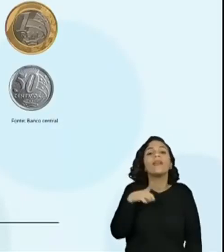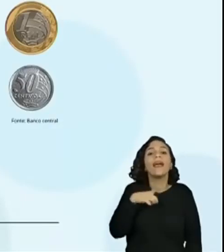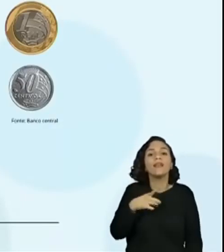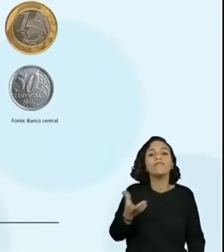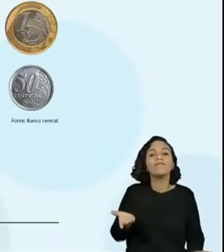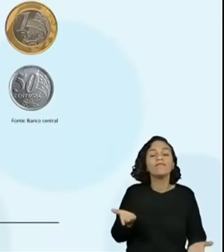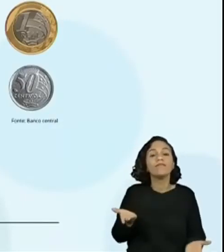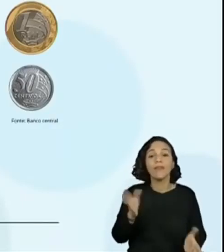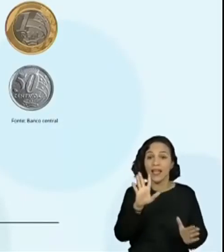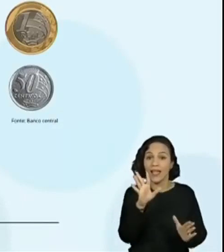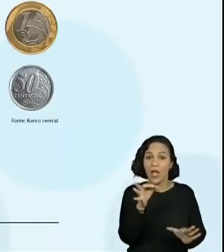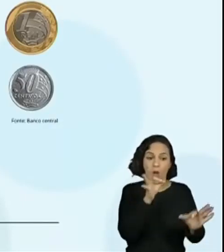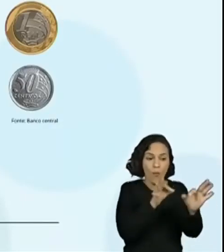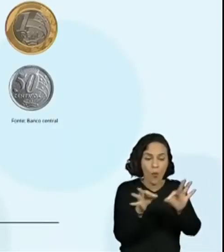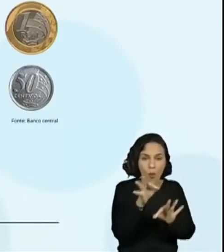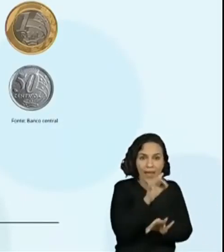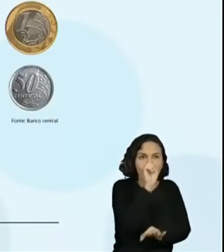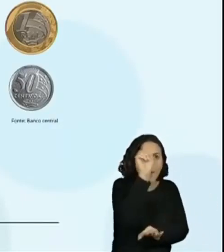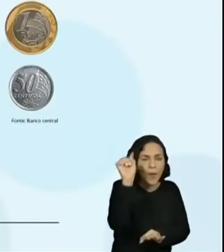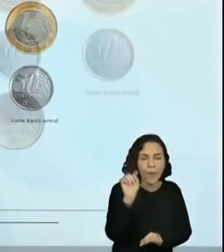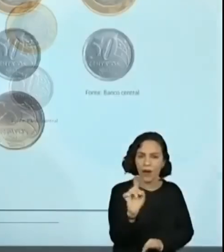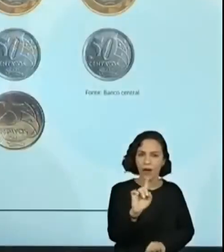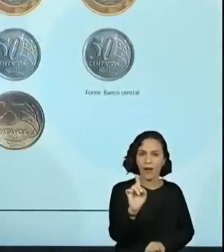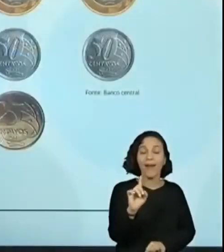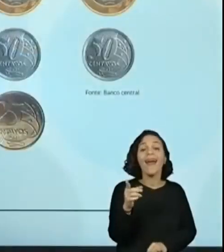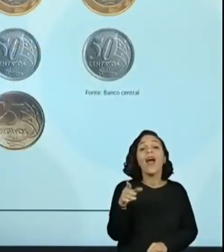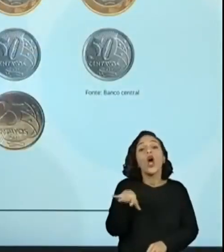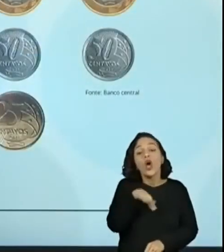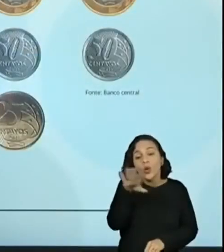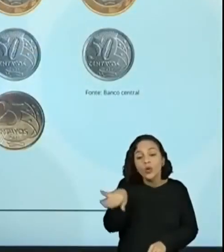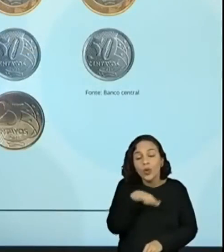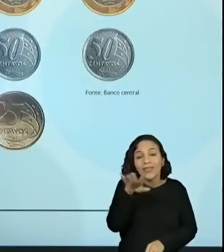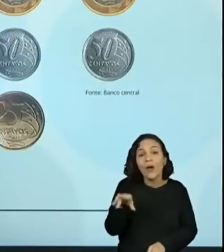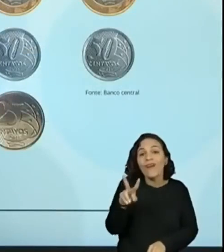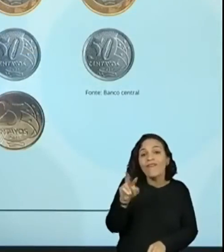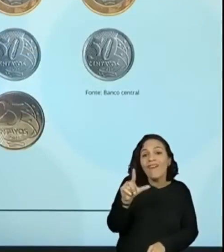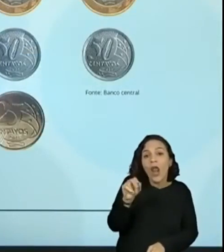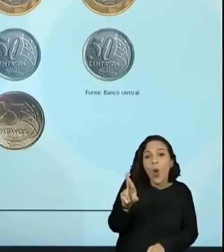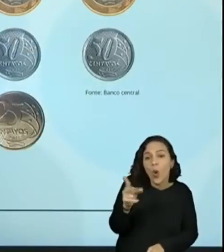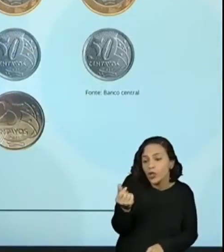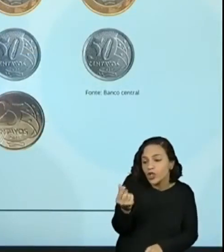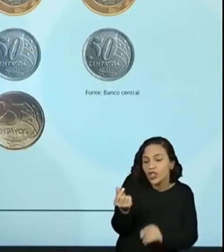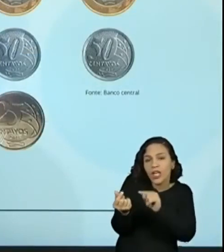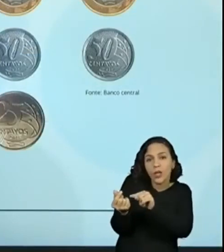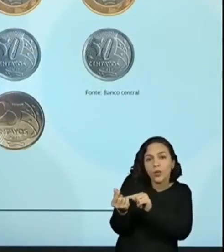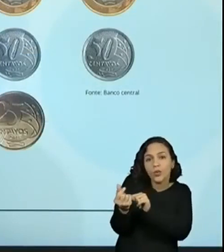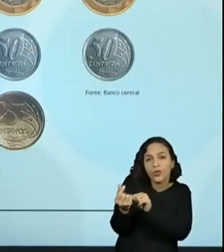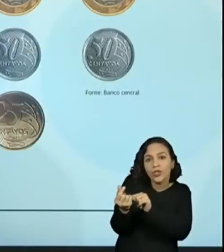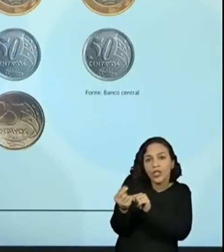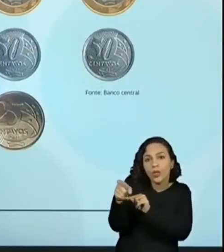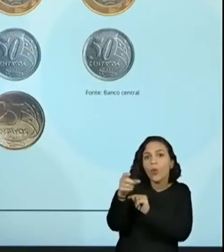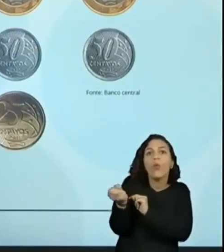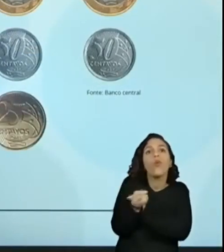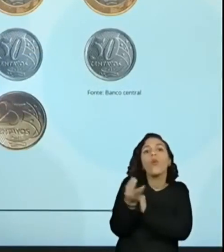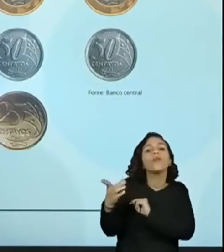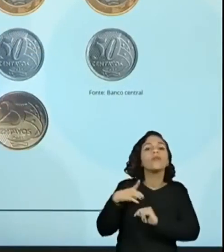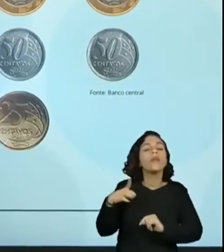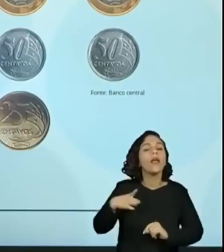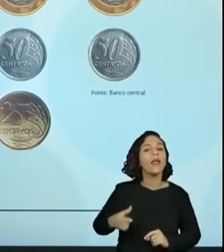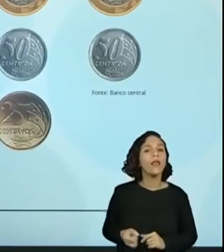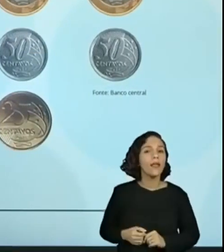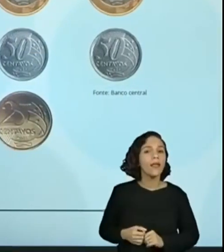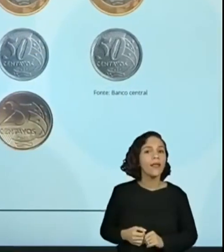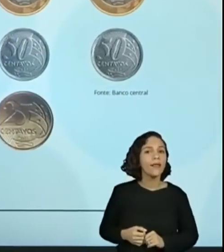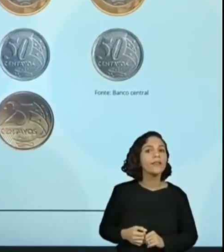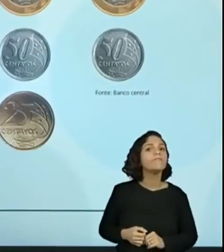conseguem escrever aí para a professora? Quantos reais o Emerson juntou? Isso. Agora a gente tem que